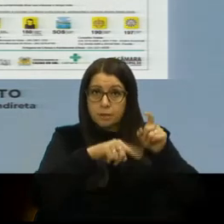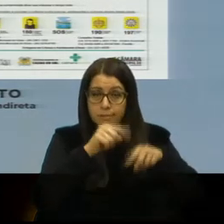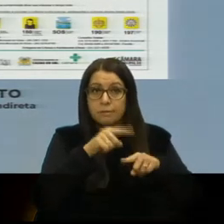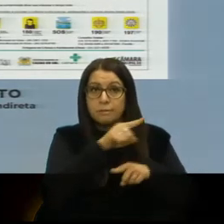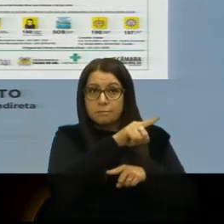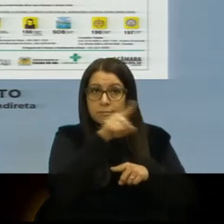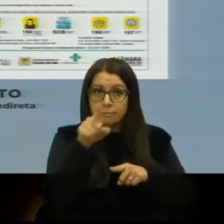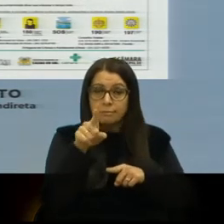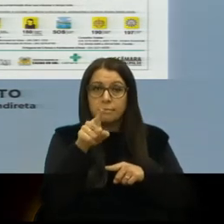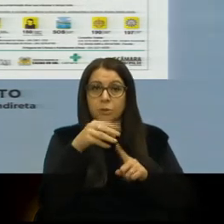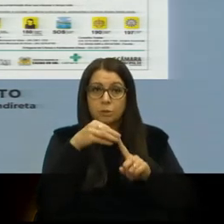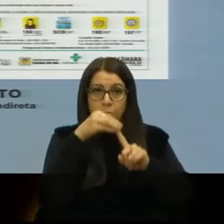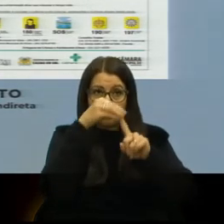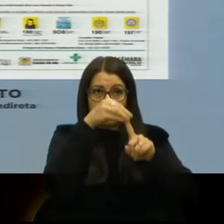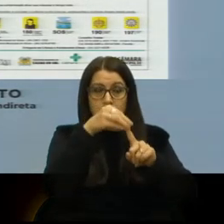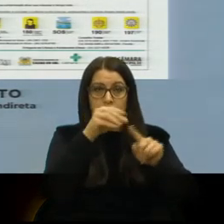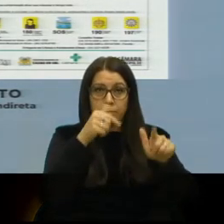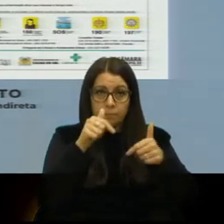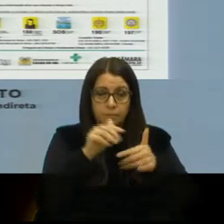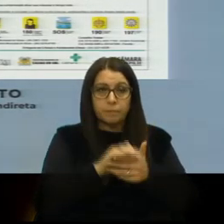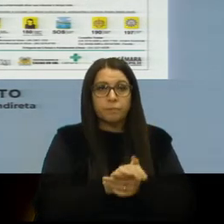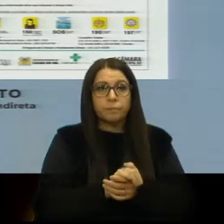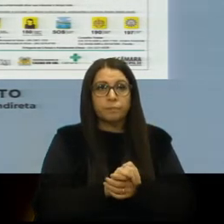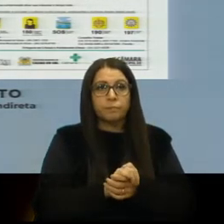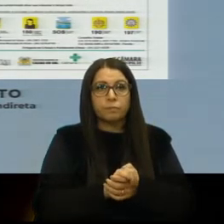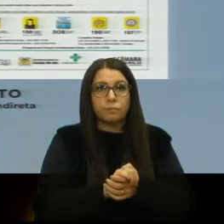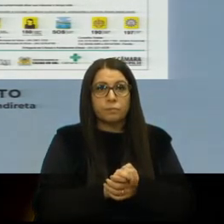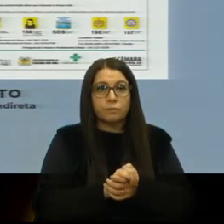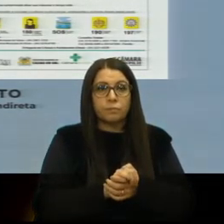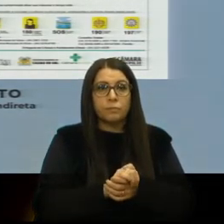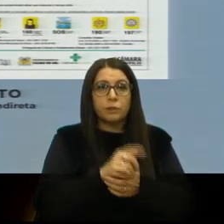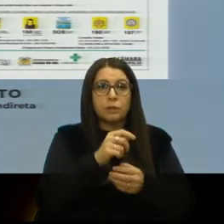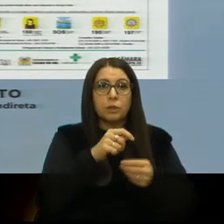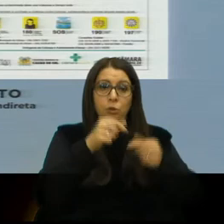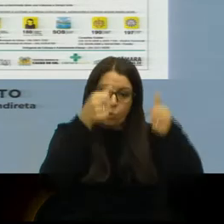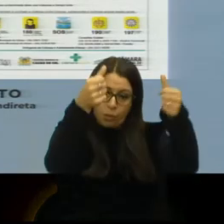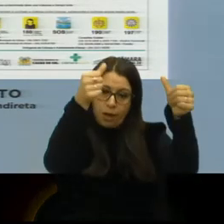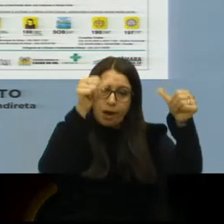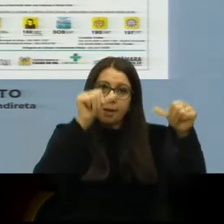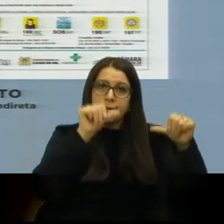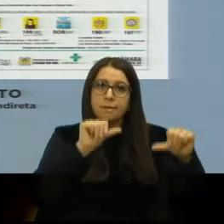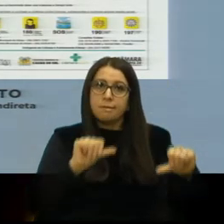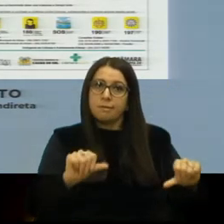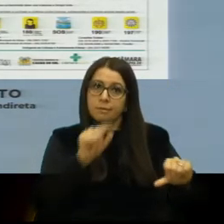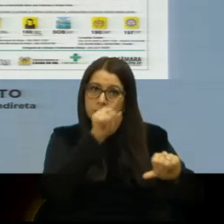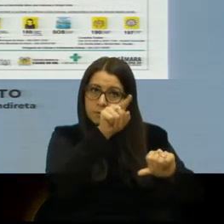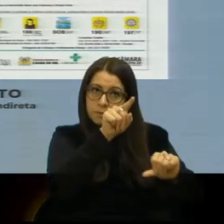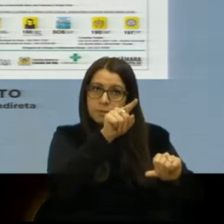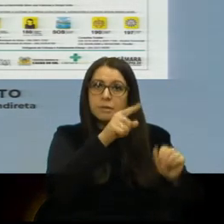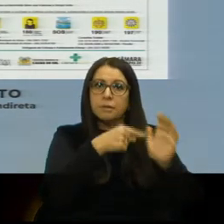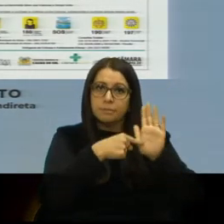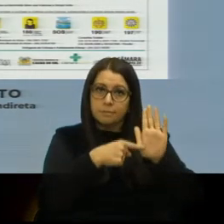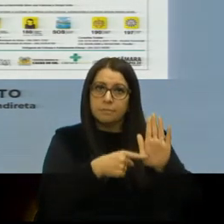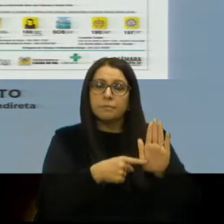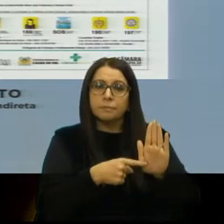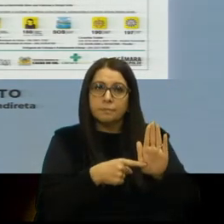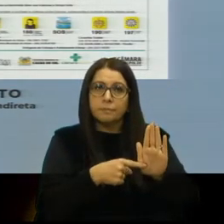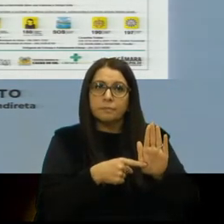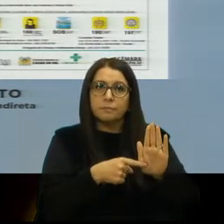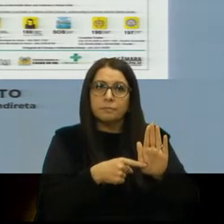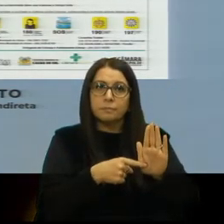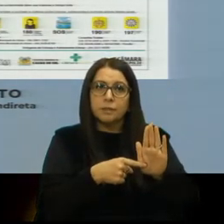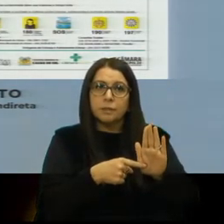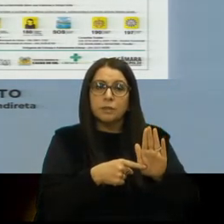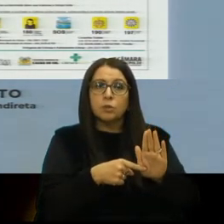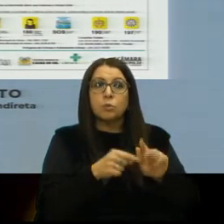são os principais que a gente está trabalhando, então, aqui o cartaz, esse cartaz que traz os